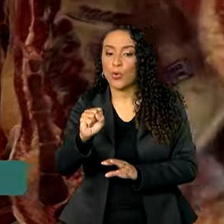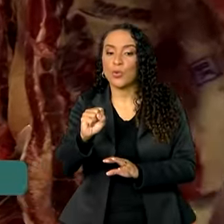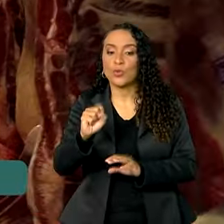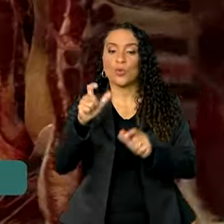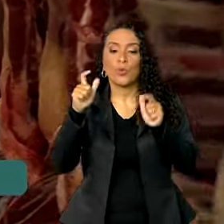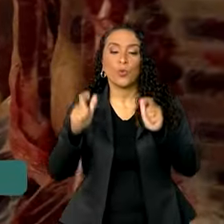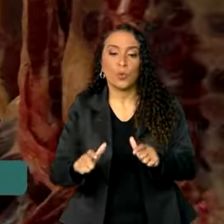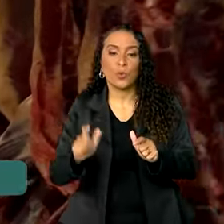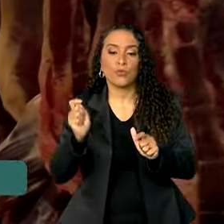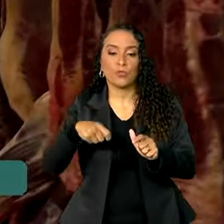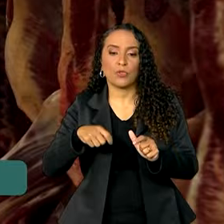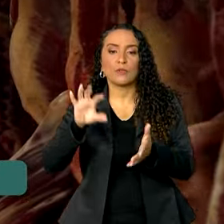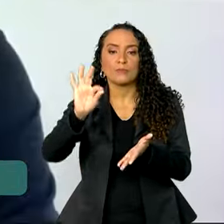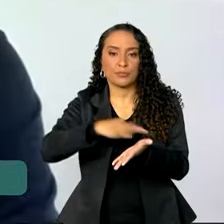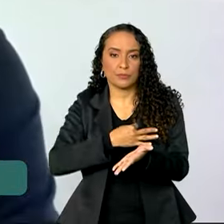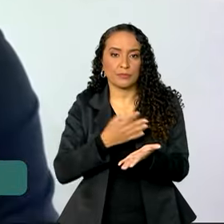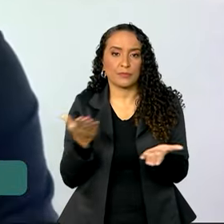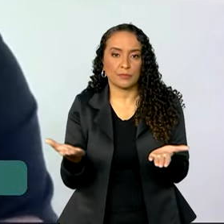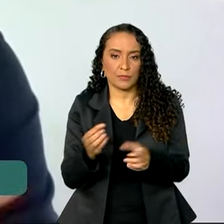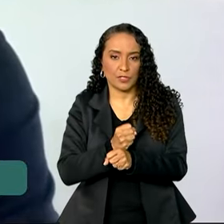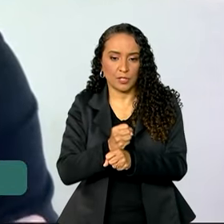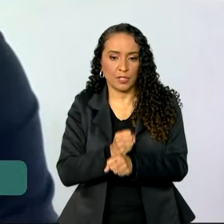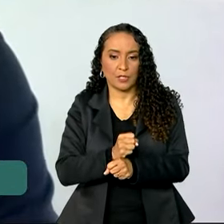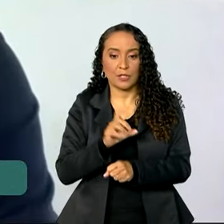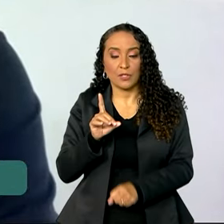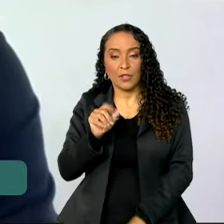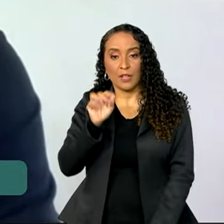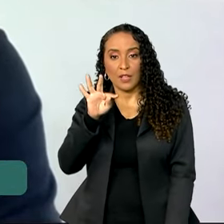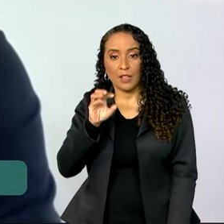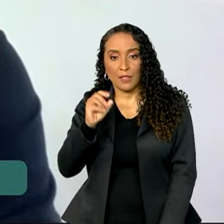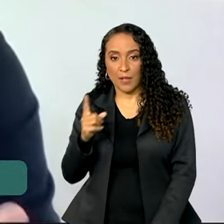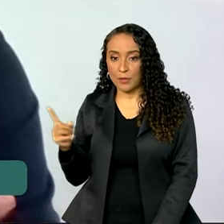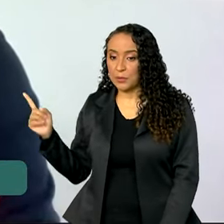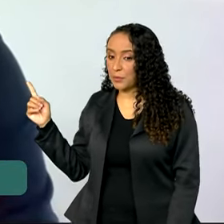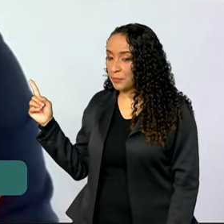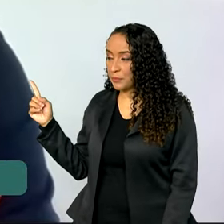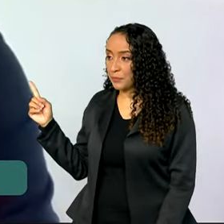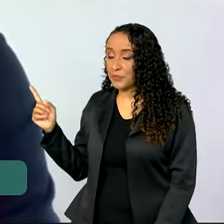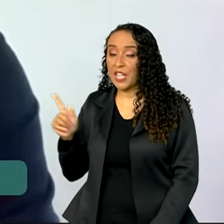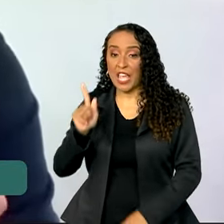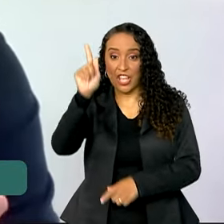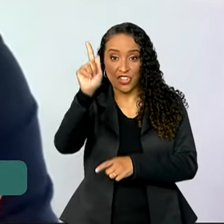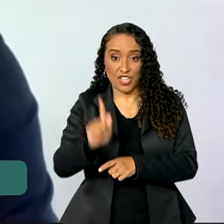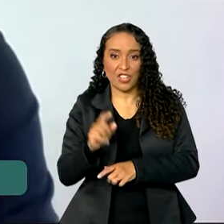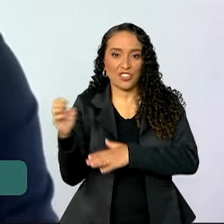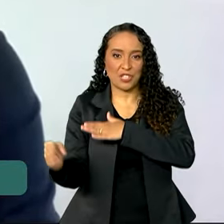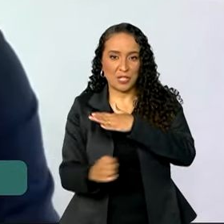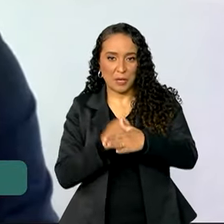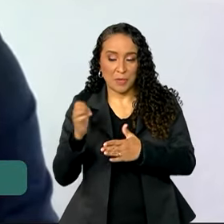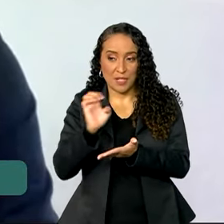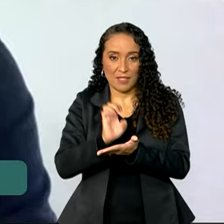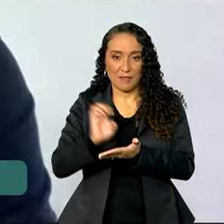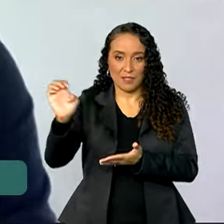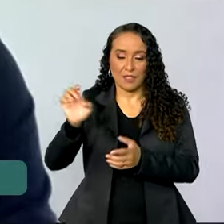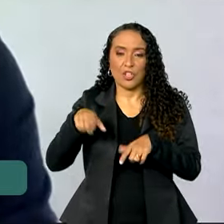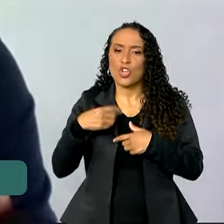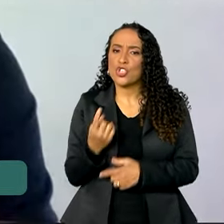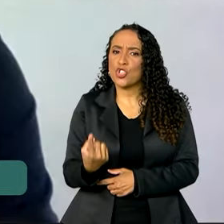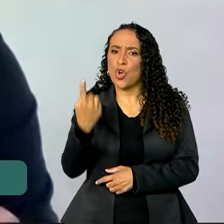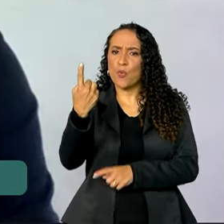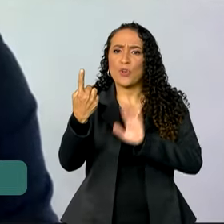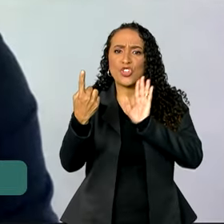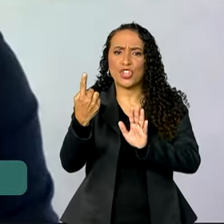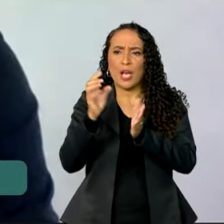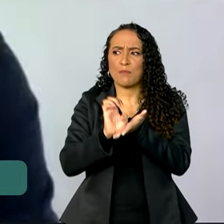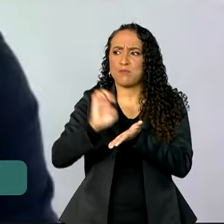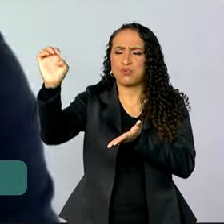foram habilitadas este ano. Dalton é gerente de exportações de uma dessas empresas, que sozinha já exportou